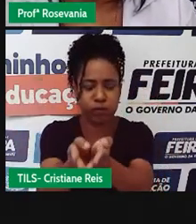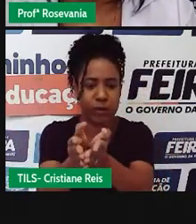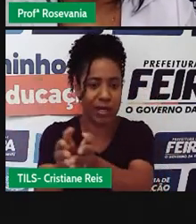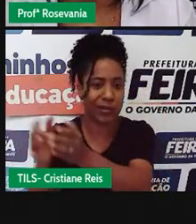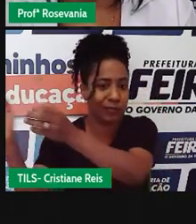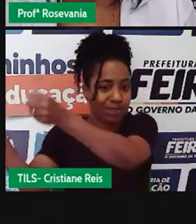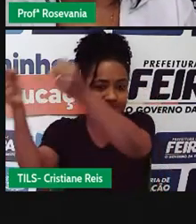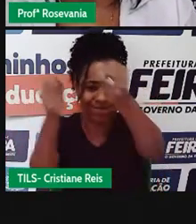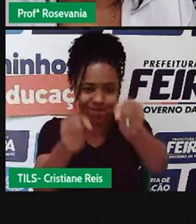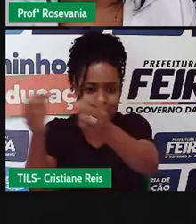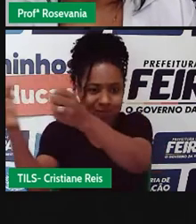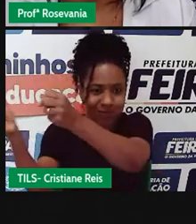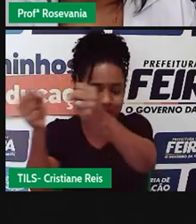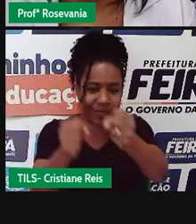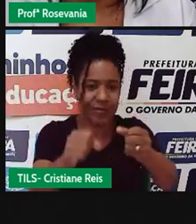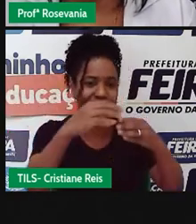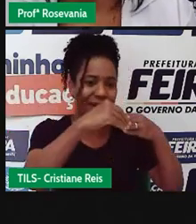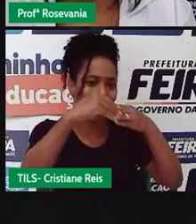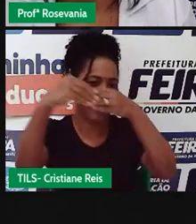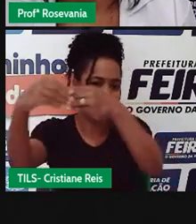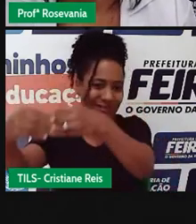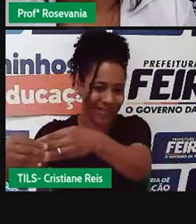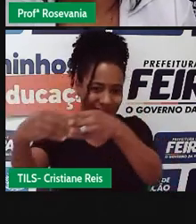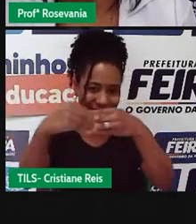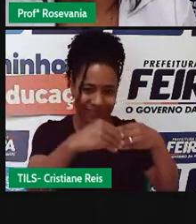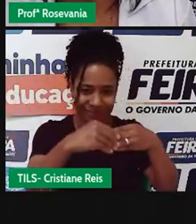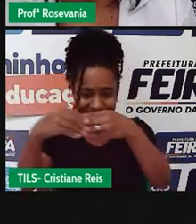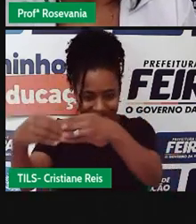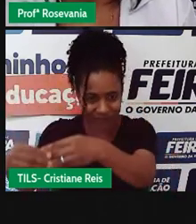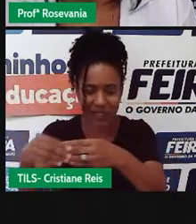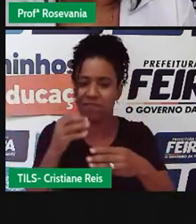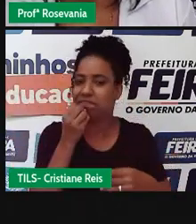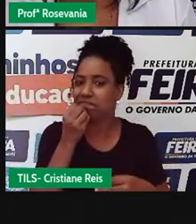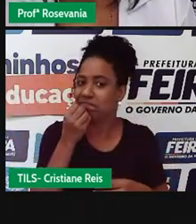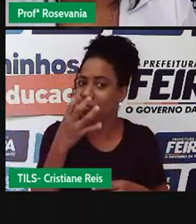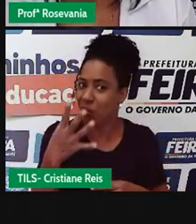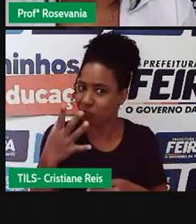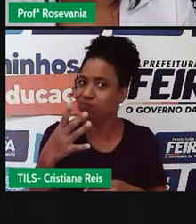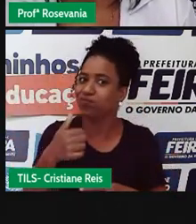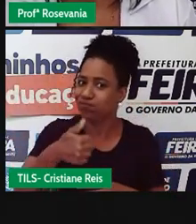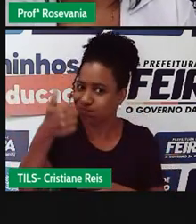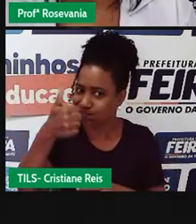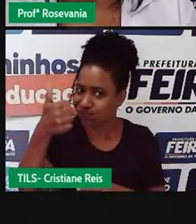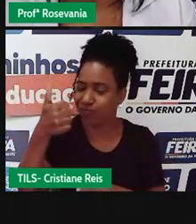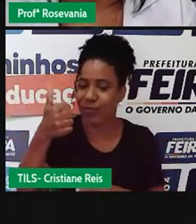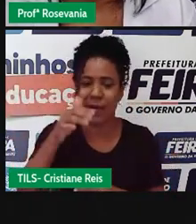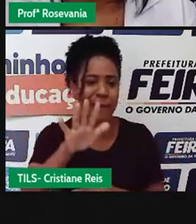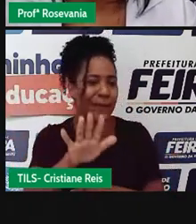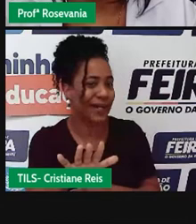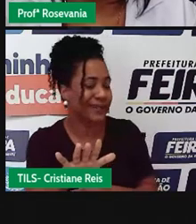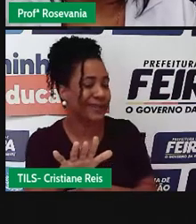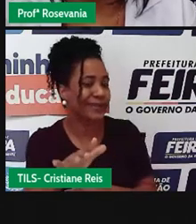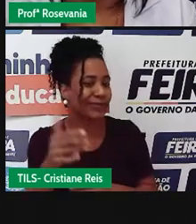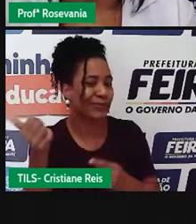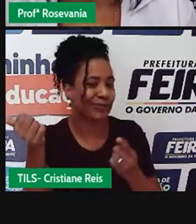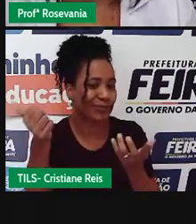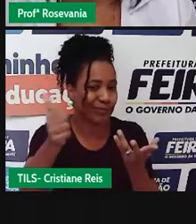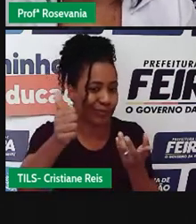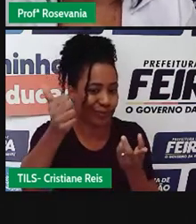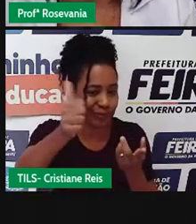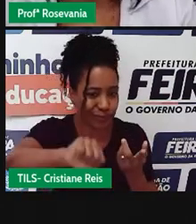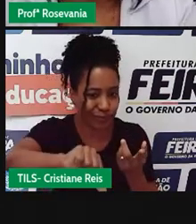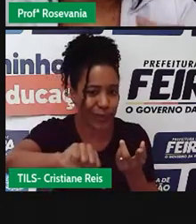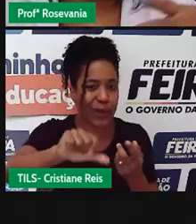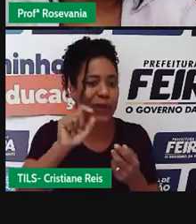único espaço, esses são os principais pontos positivos deles, mas os pontos negativos é que eles são um pouco mais lentos,